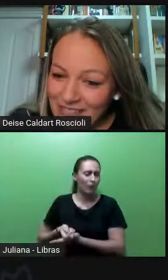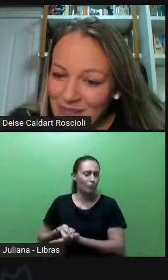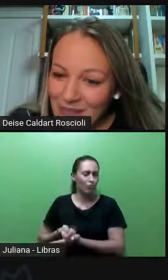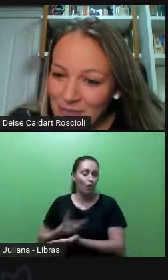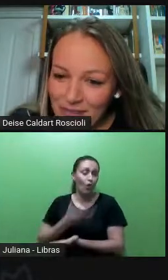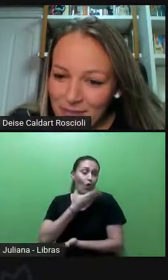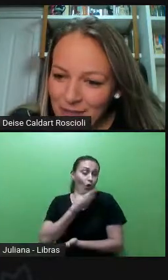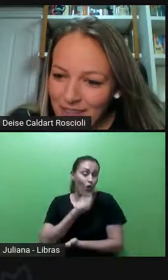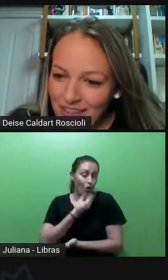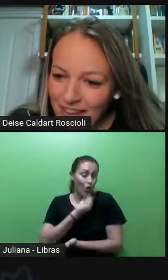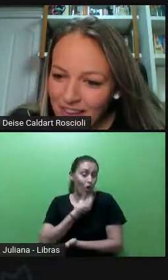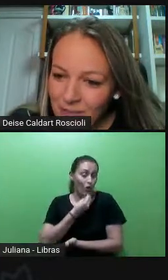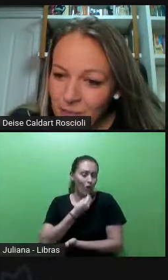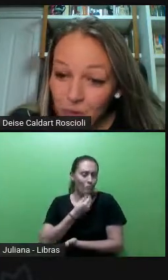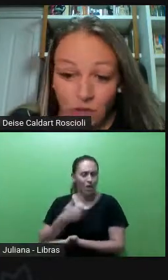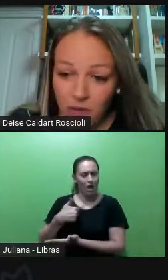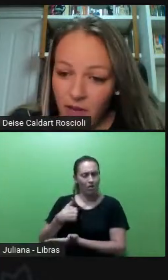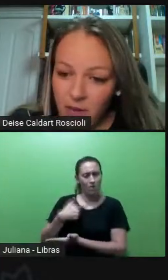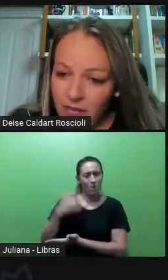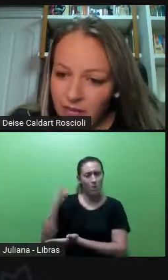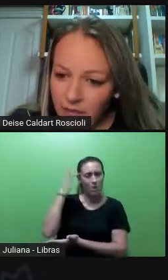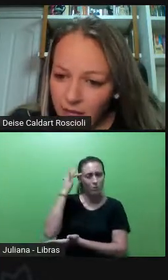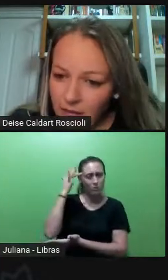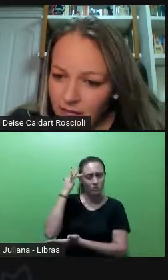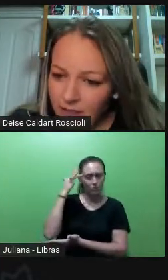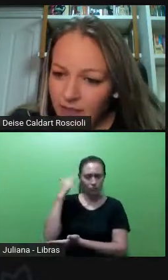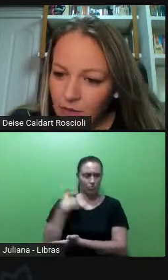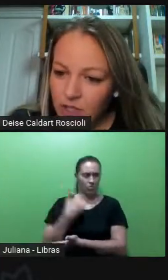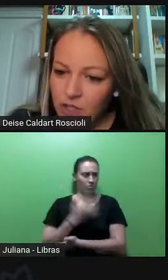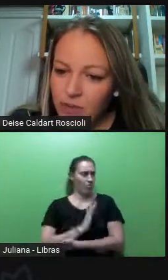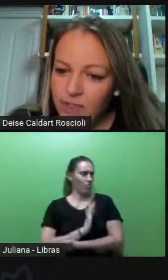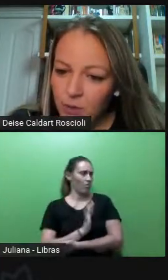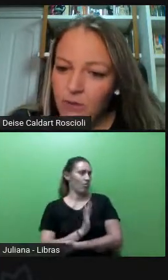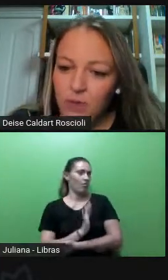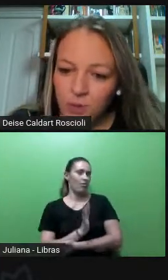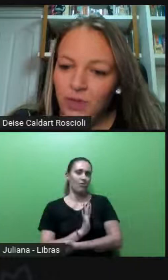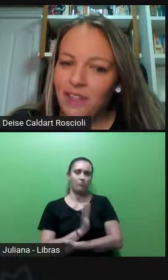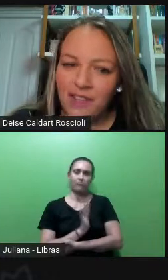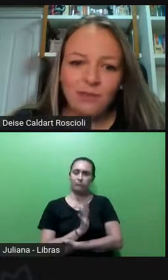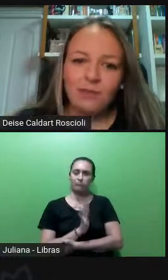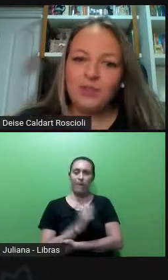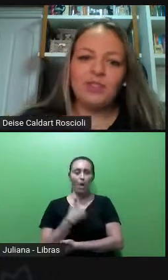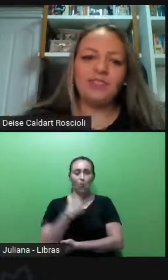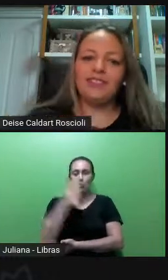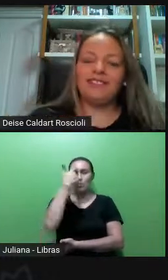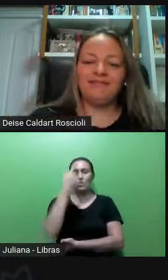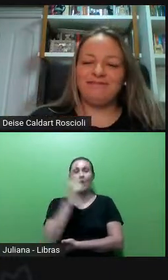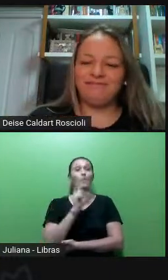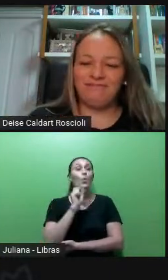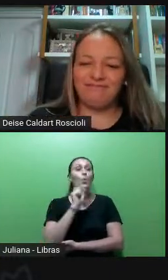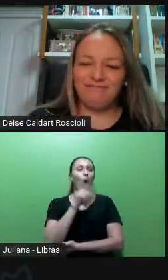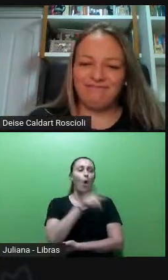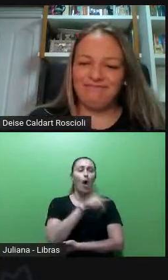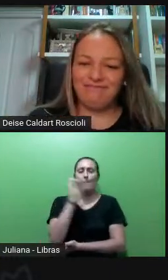Na limitação da minha imaturidade, eu só me recusei, acho que ainda não tinha dimensão do absurdo que ela estava me pedindo.